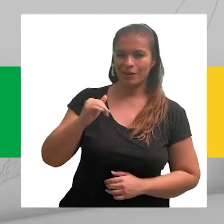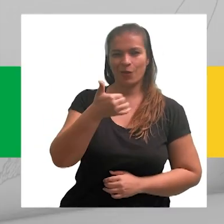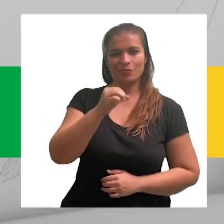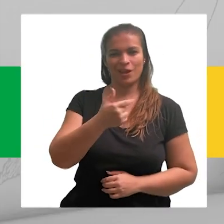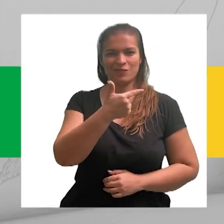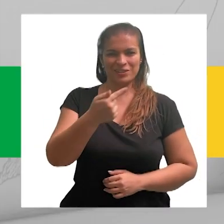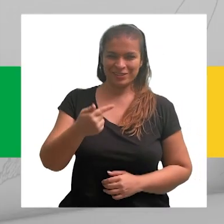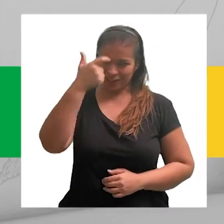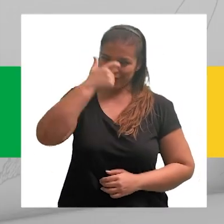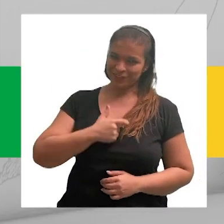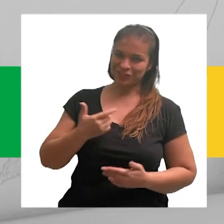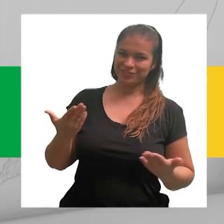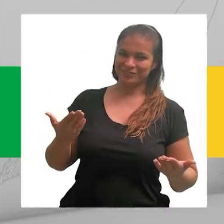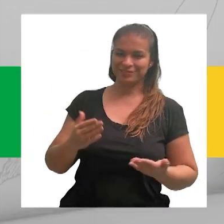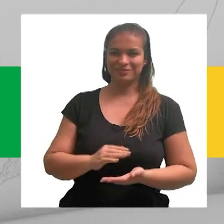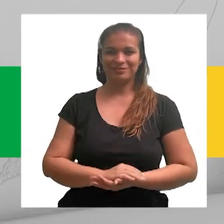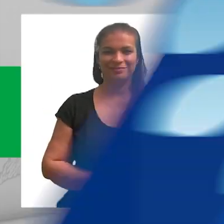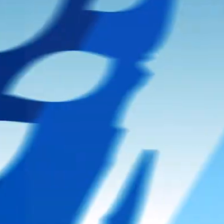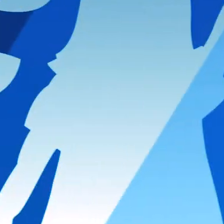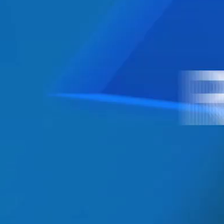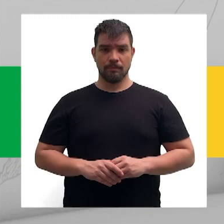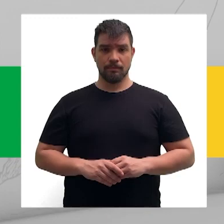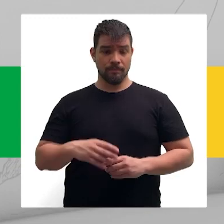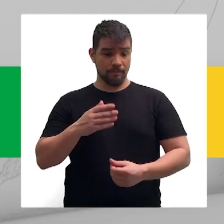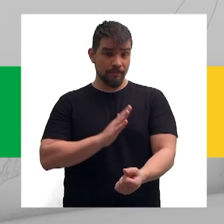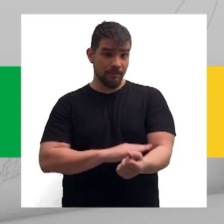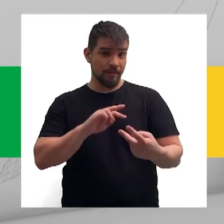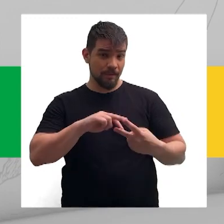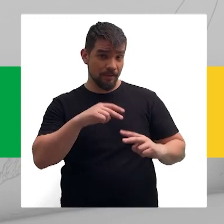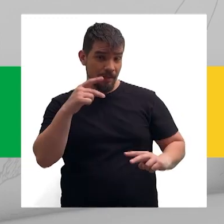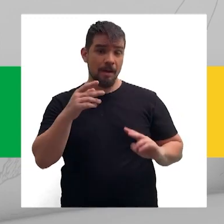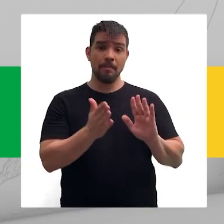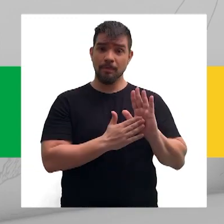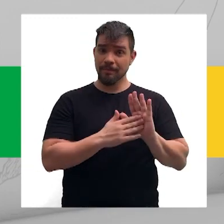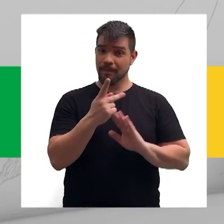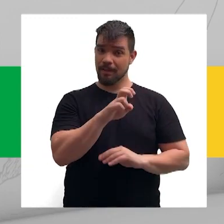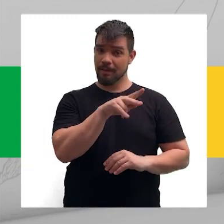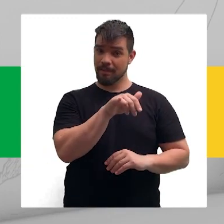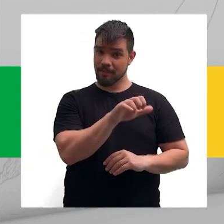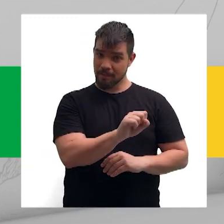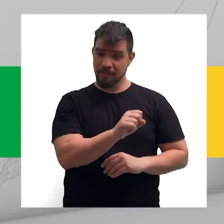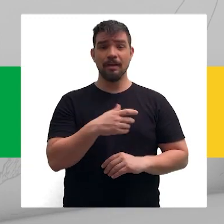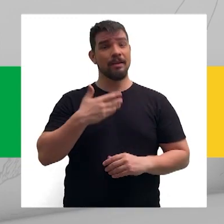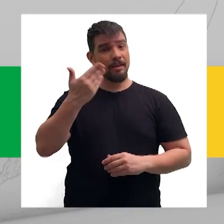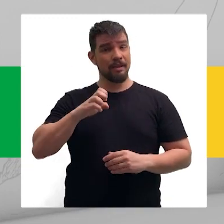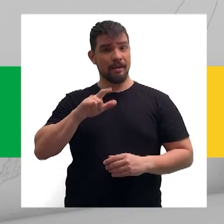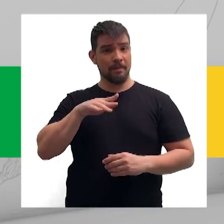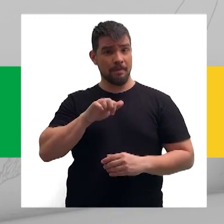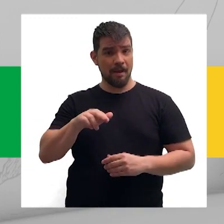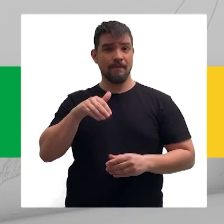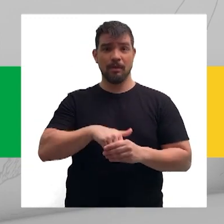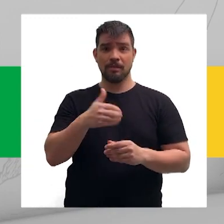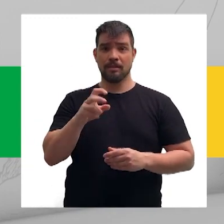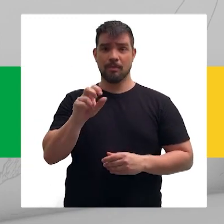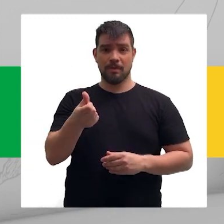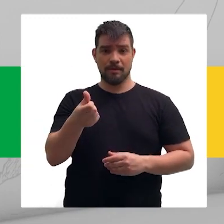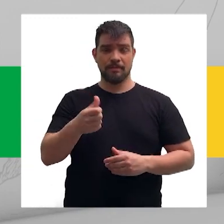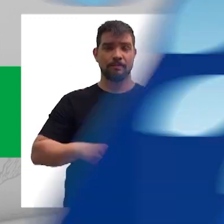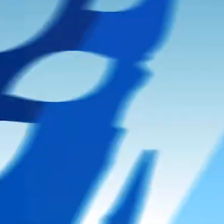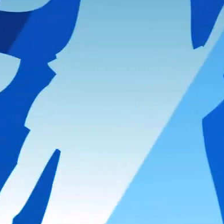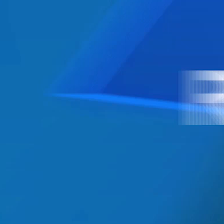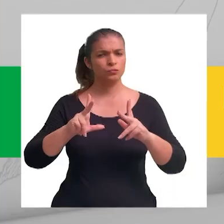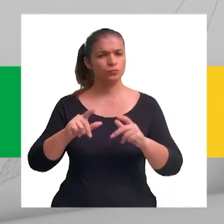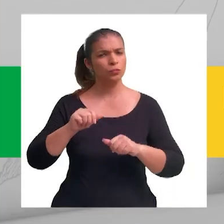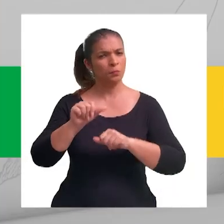federal, 10-27 Andréia Sorvetão. Tenho DNA das ideias e projetas do doutor Enense. Doutor Elimar Federal, 10-5